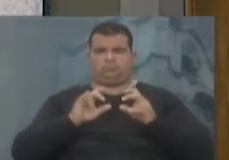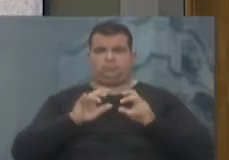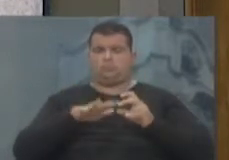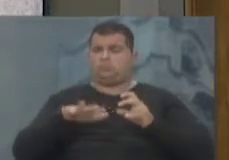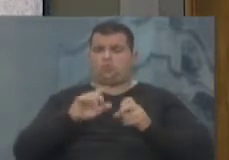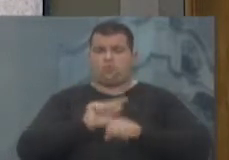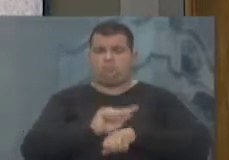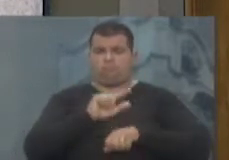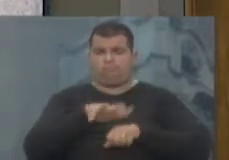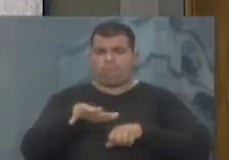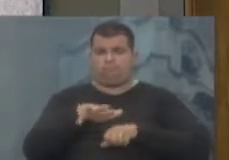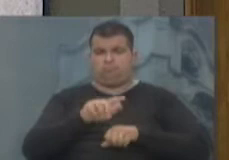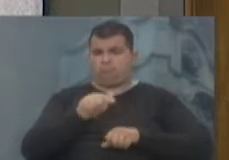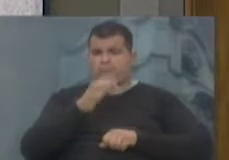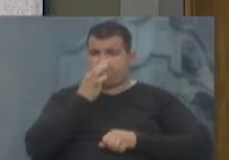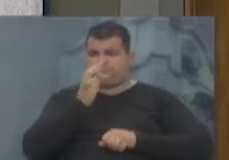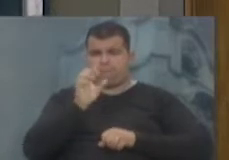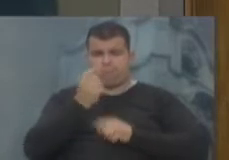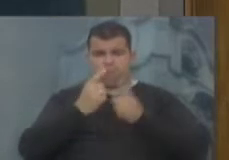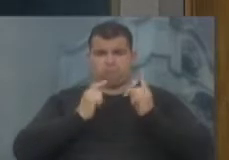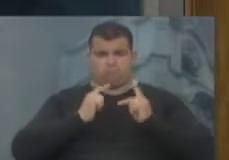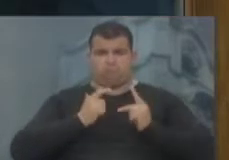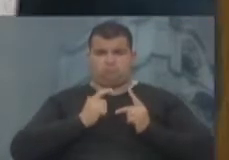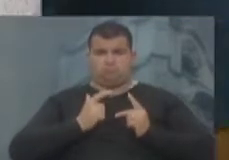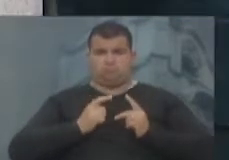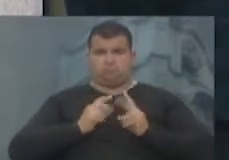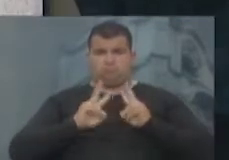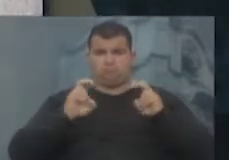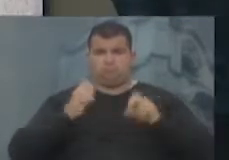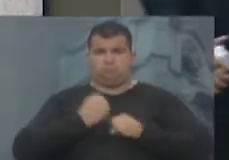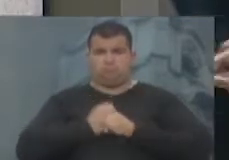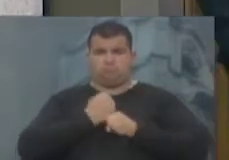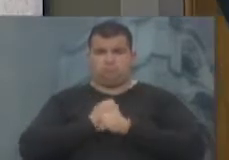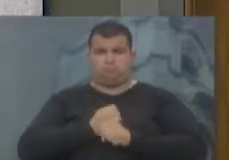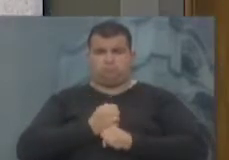orla, também não tenho a mesma posição que alguns tiveram sobre a obra